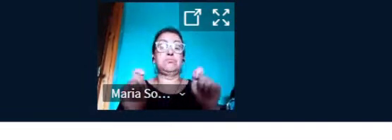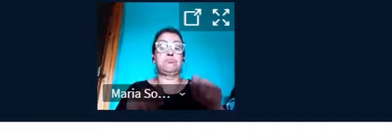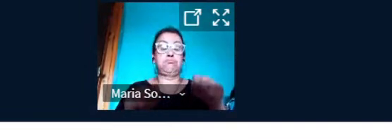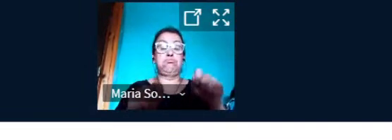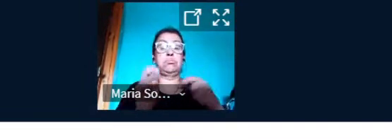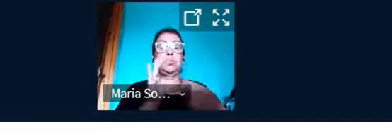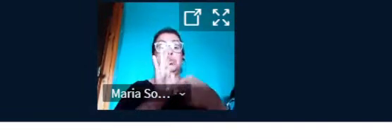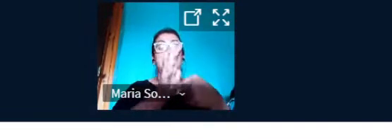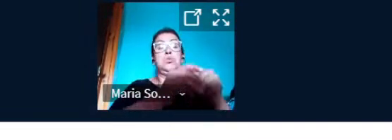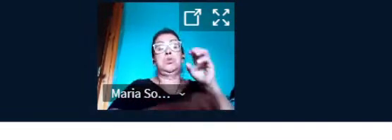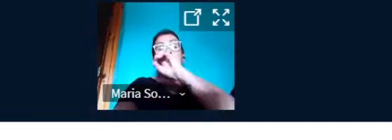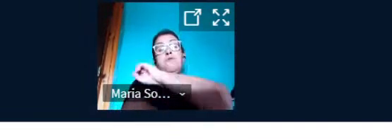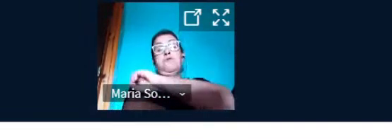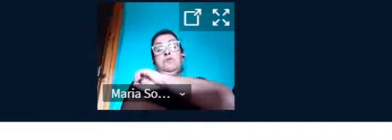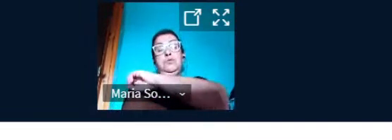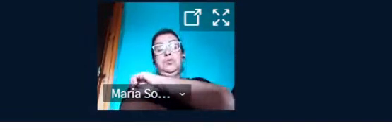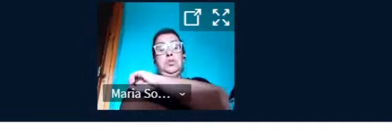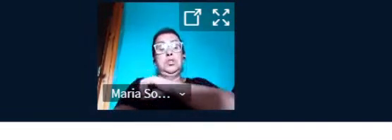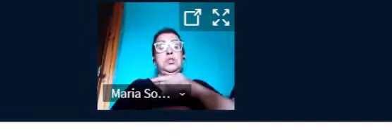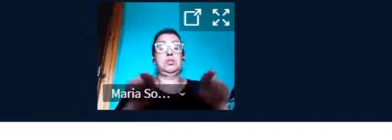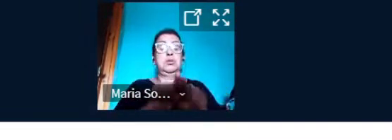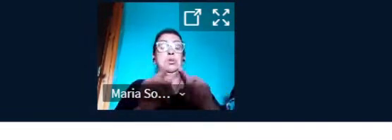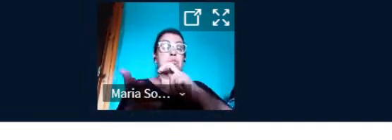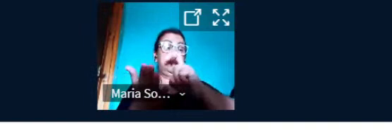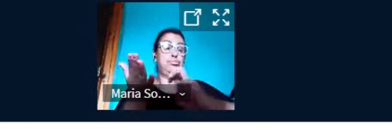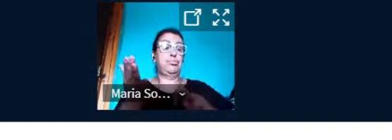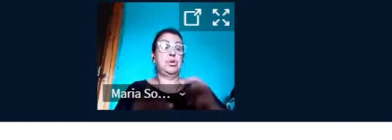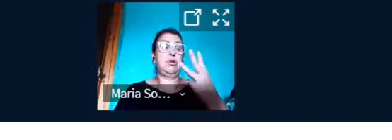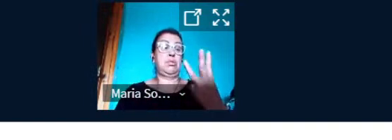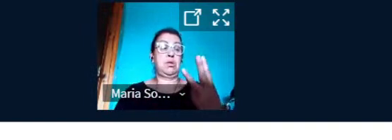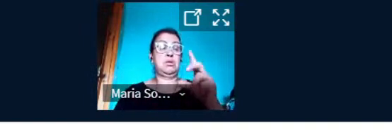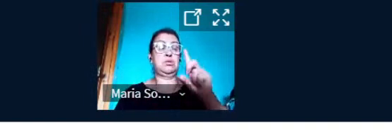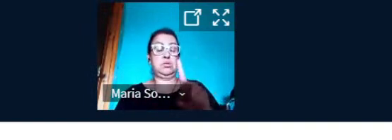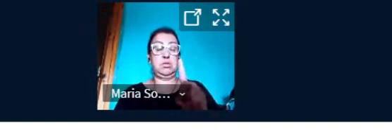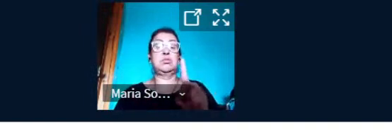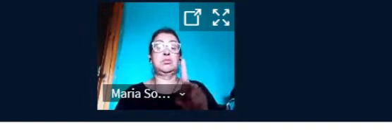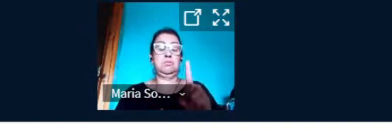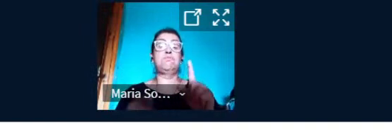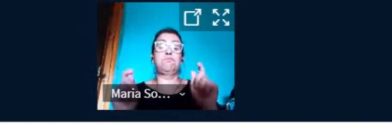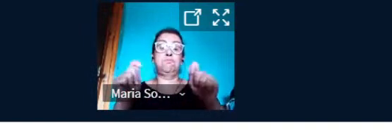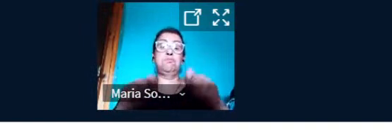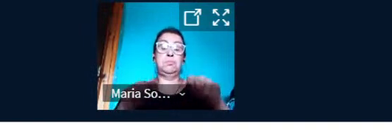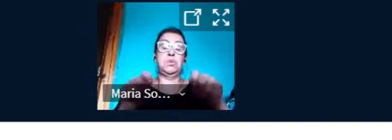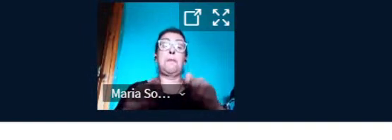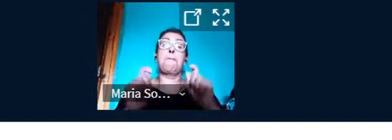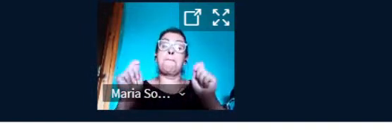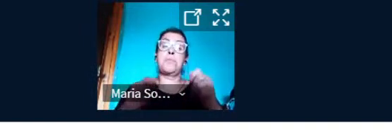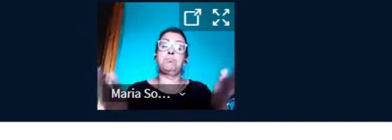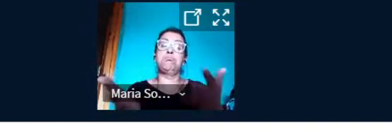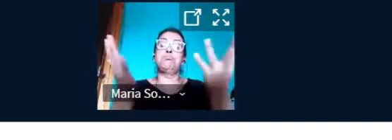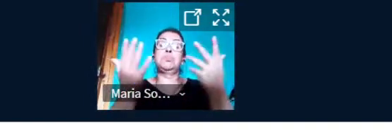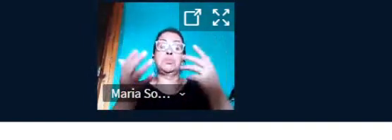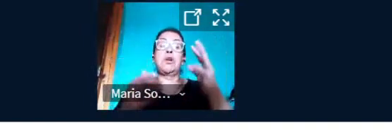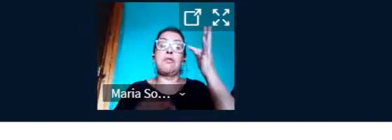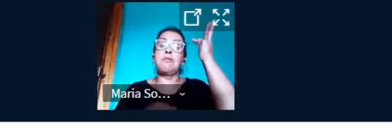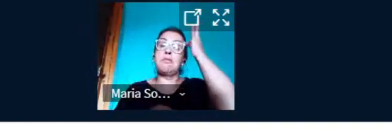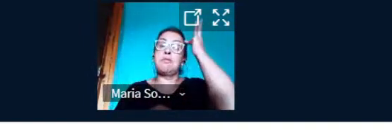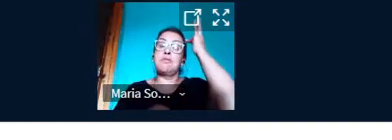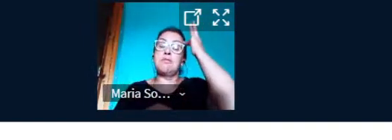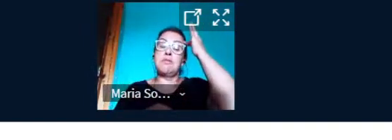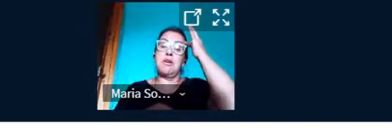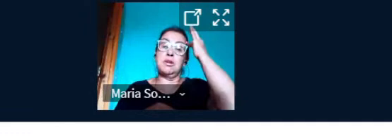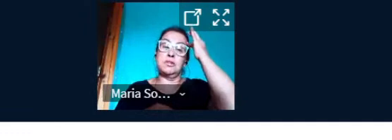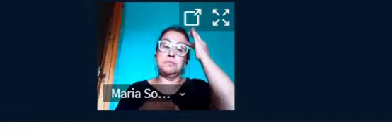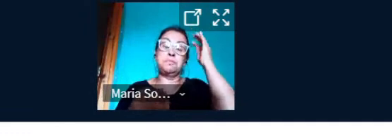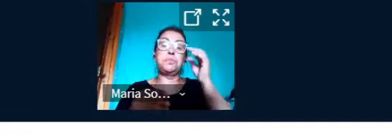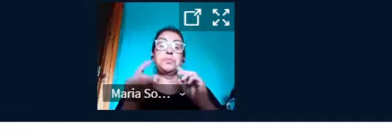externa ao IFRS, de modo a desenvolver nos indivíduos as técnicas de fabricação digital, o empreendedorismo, a independência de criação, a autogestão,